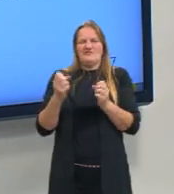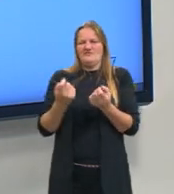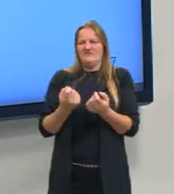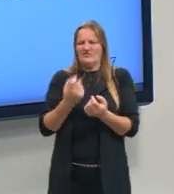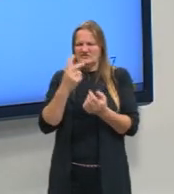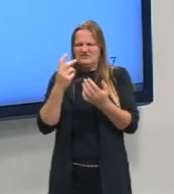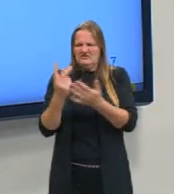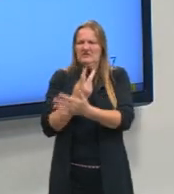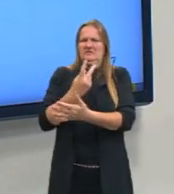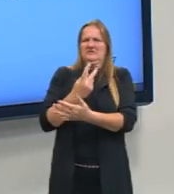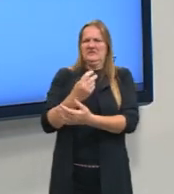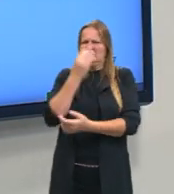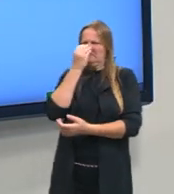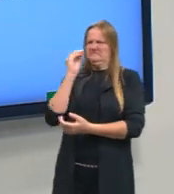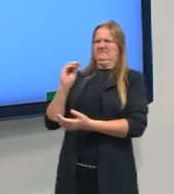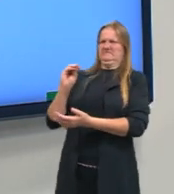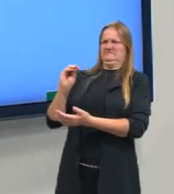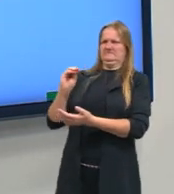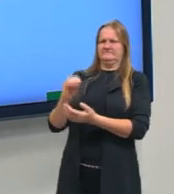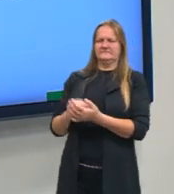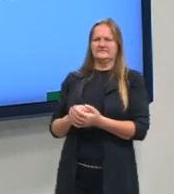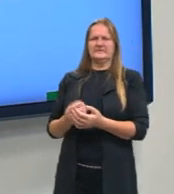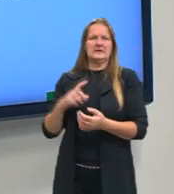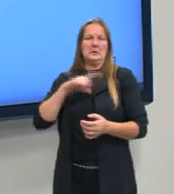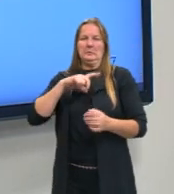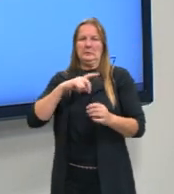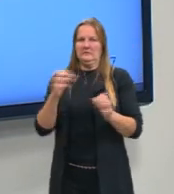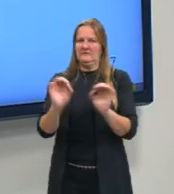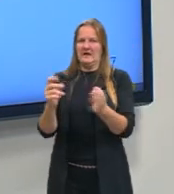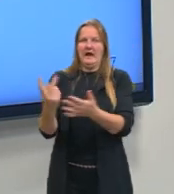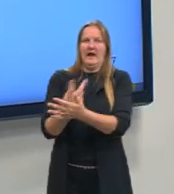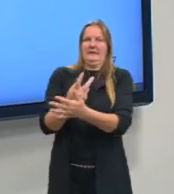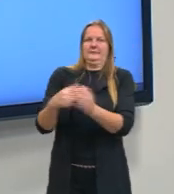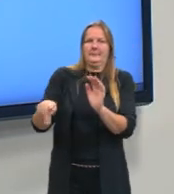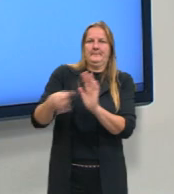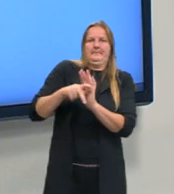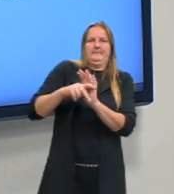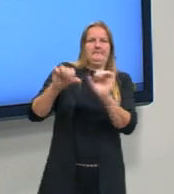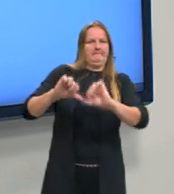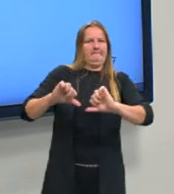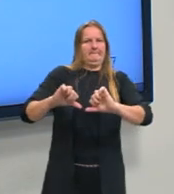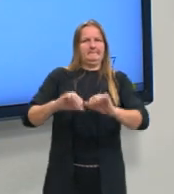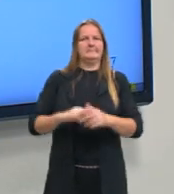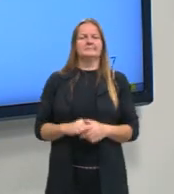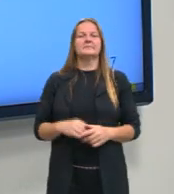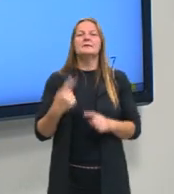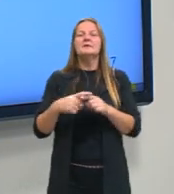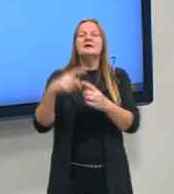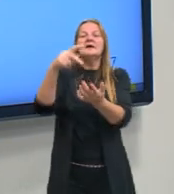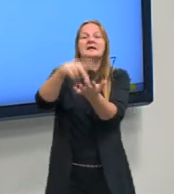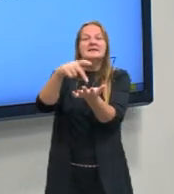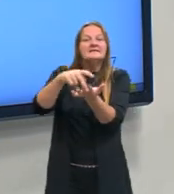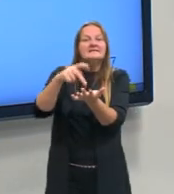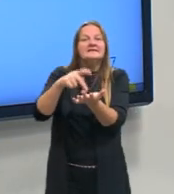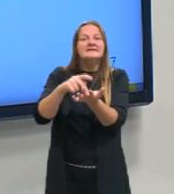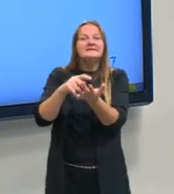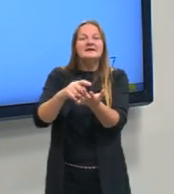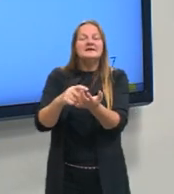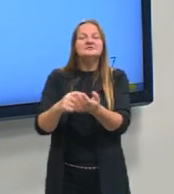o a gente vê hoje como algo impróprio de se falar, na verdade, vai refletir uma fala